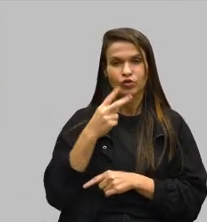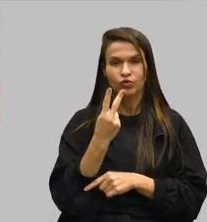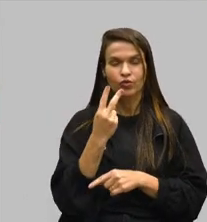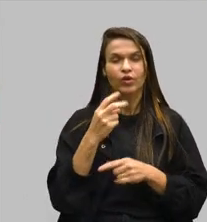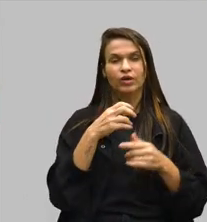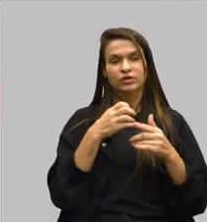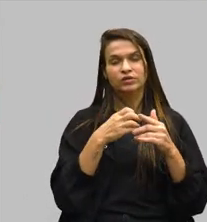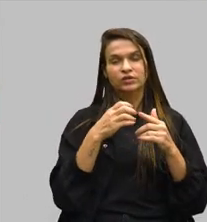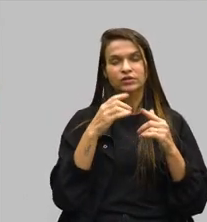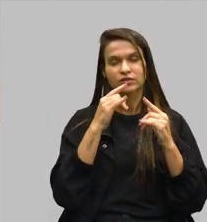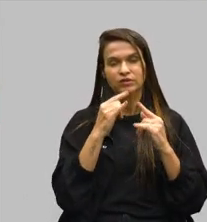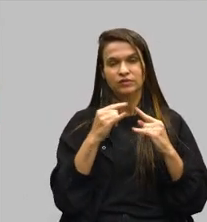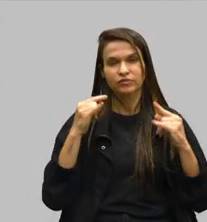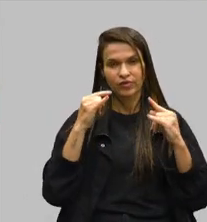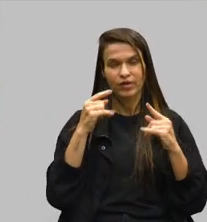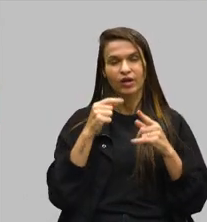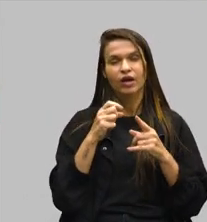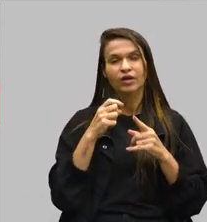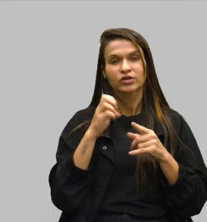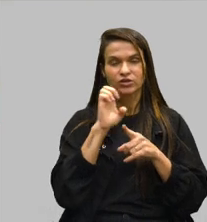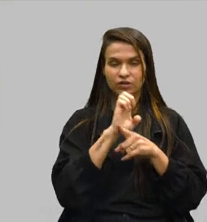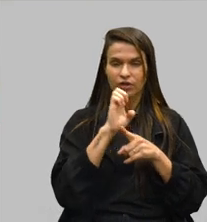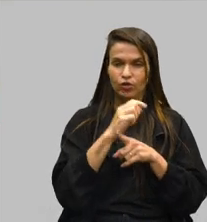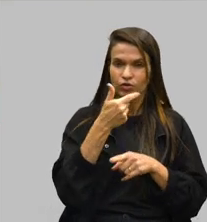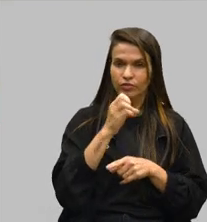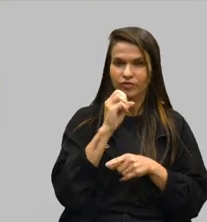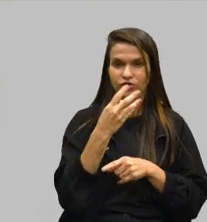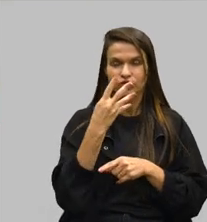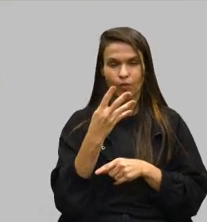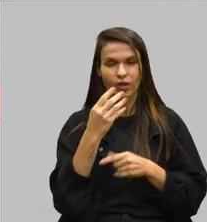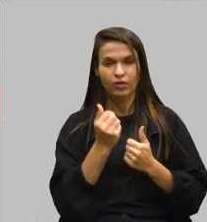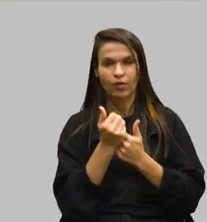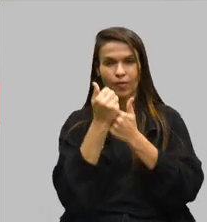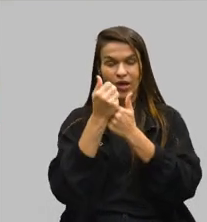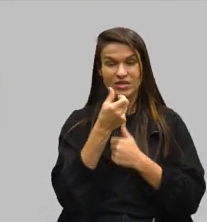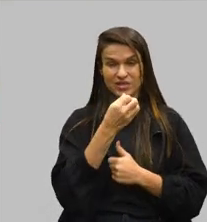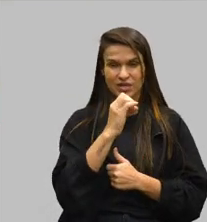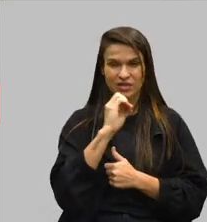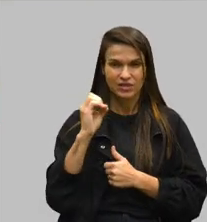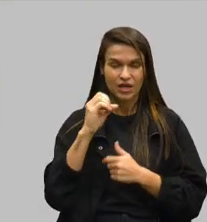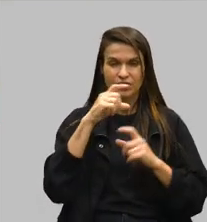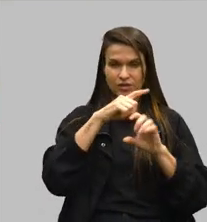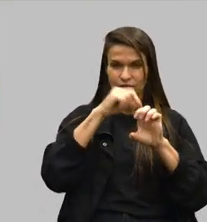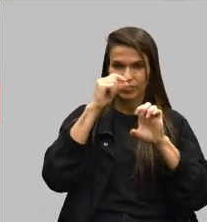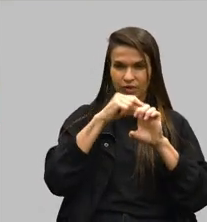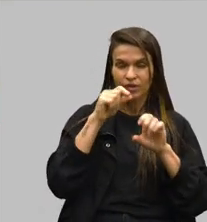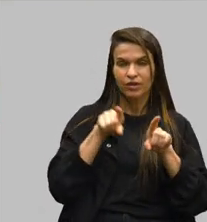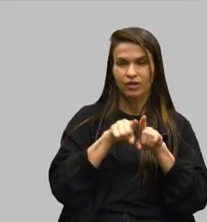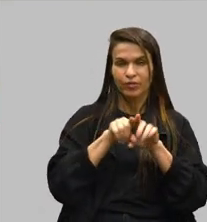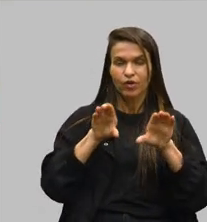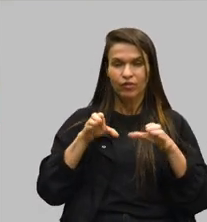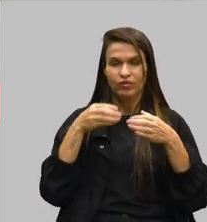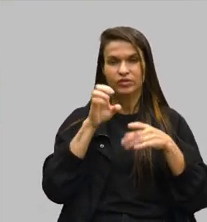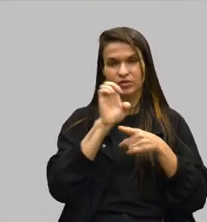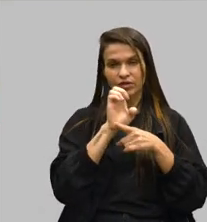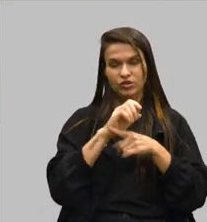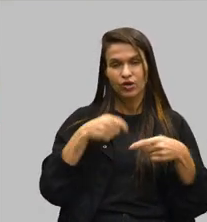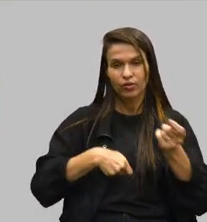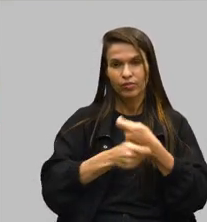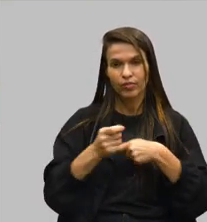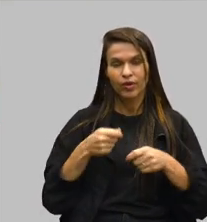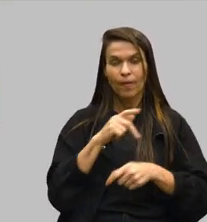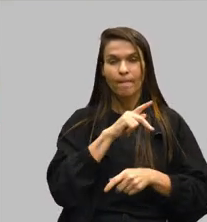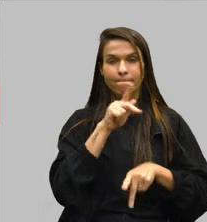serem realizadas agora, no ano de 2024, com apoio a 600 empreendimentos. E a realização da Conferência Estadual de Economia Popular